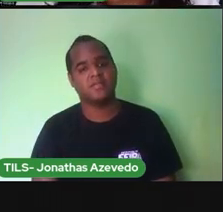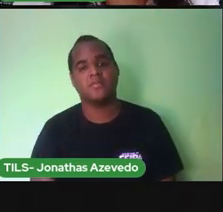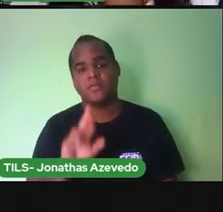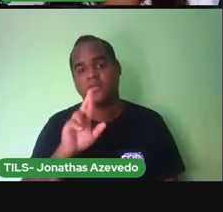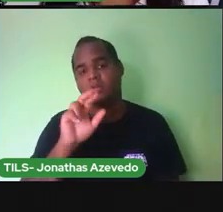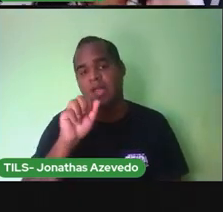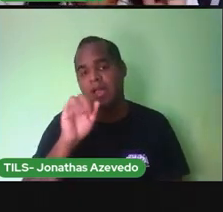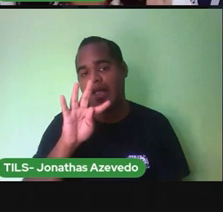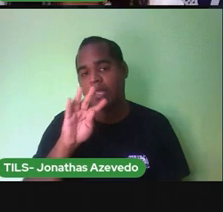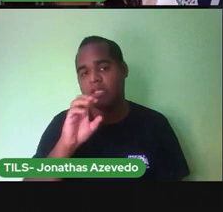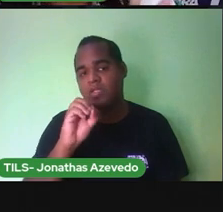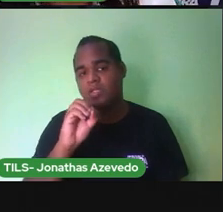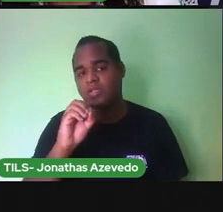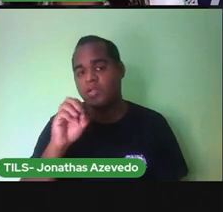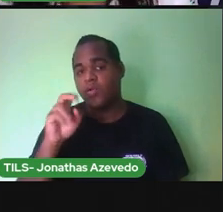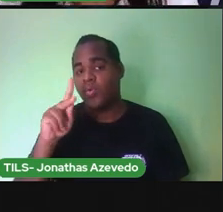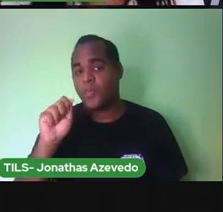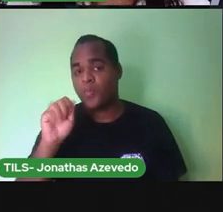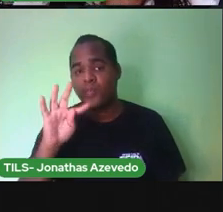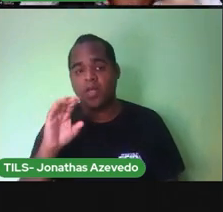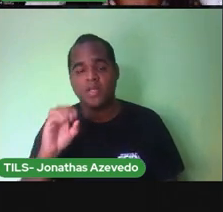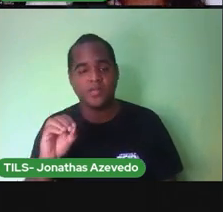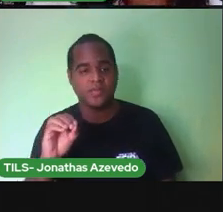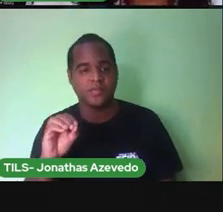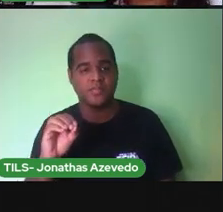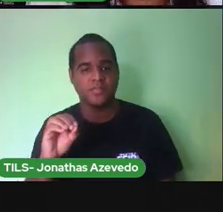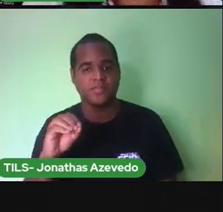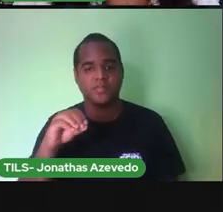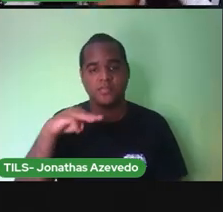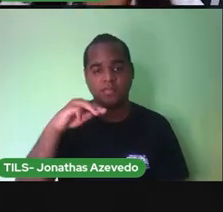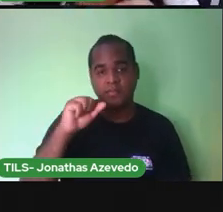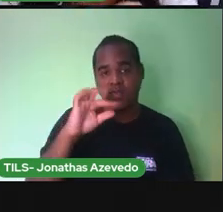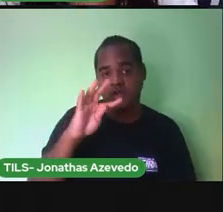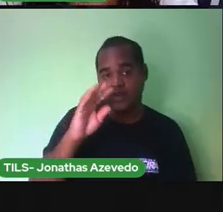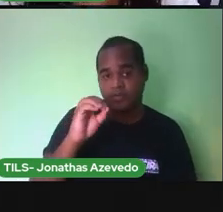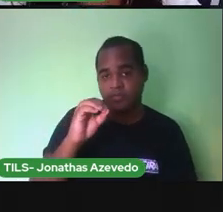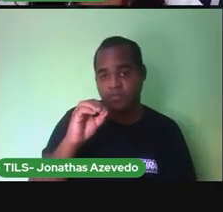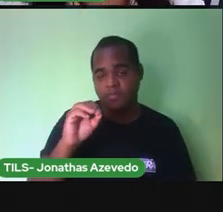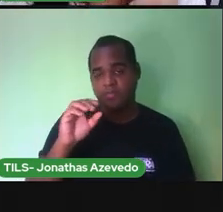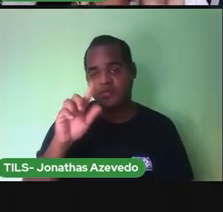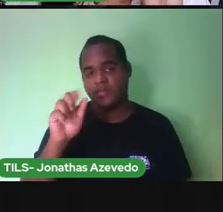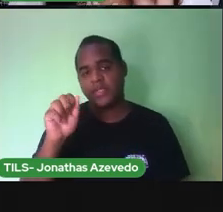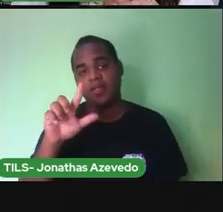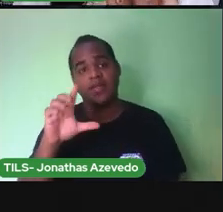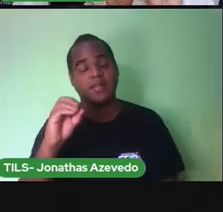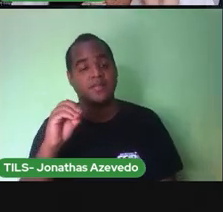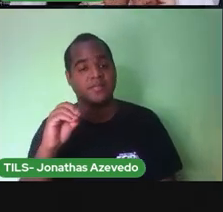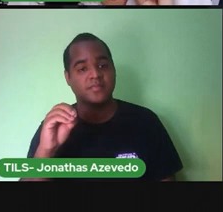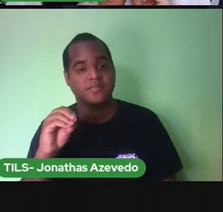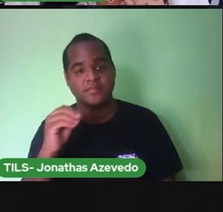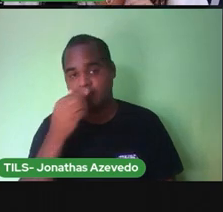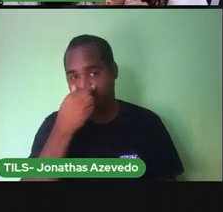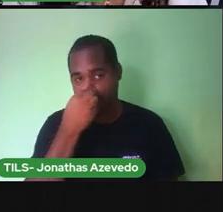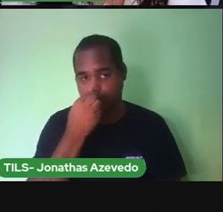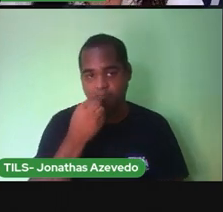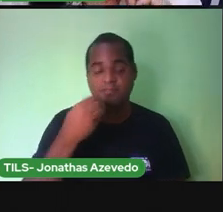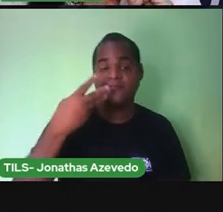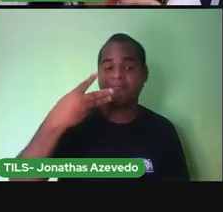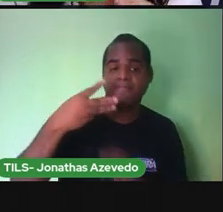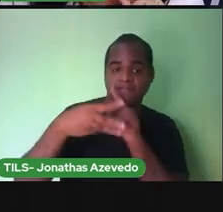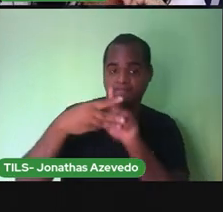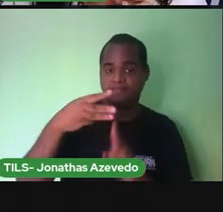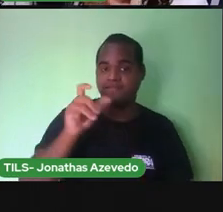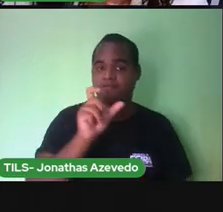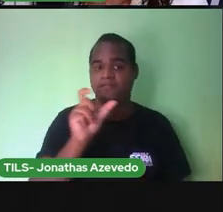Rato Pato Mato E galo Nós temos Três palavrinhas Que